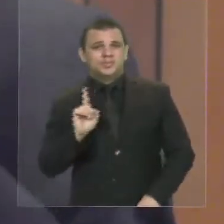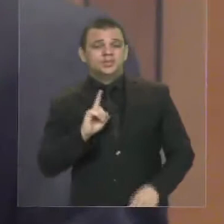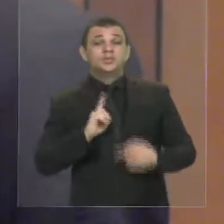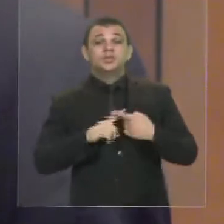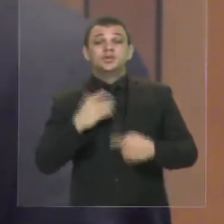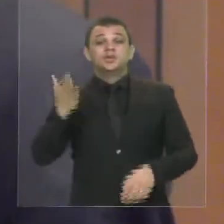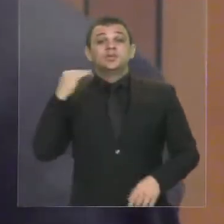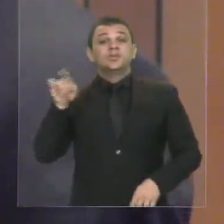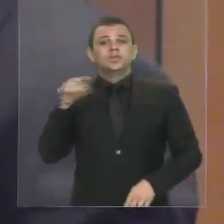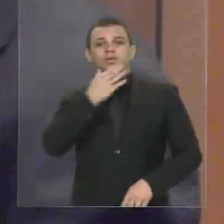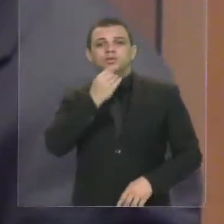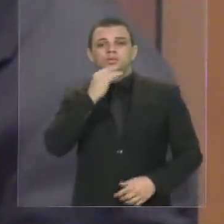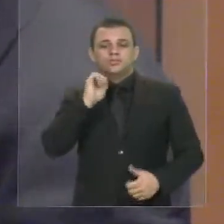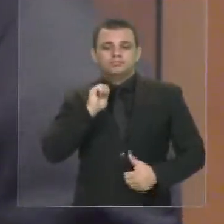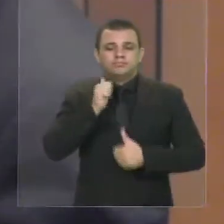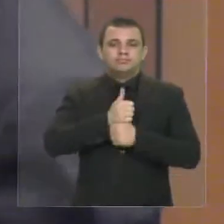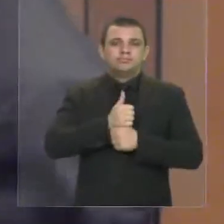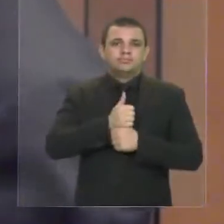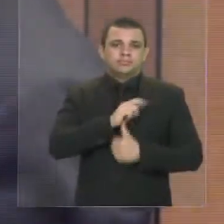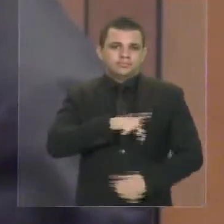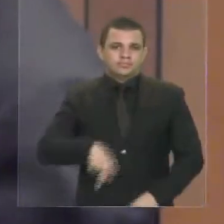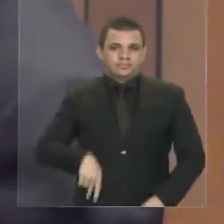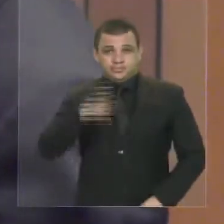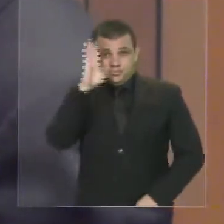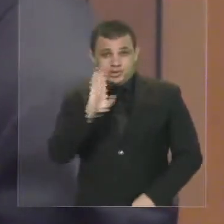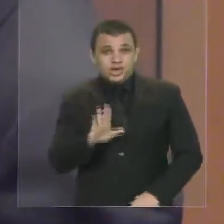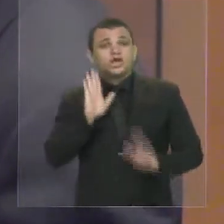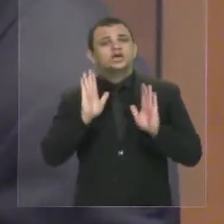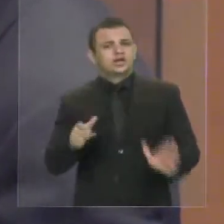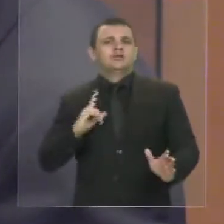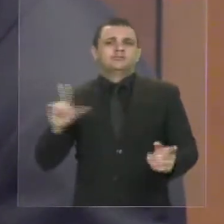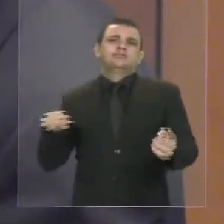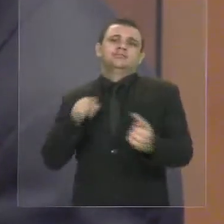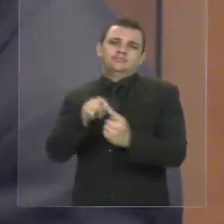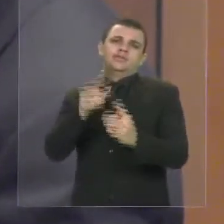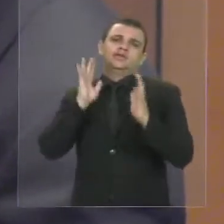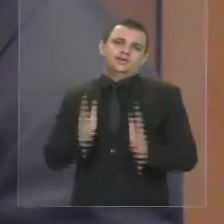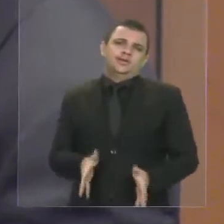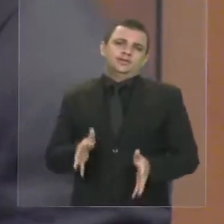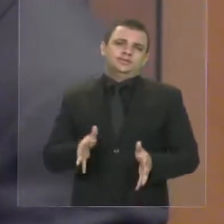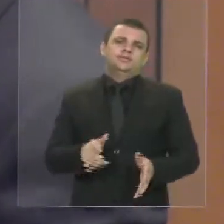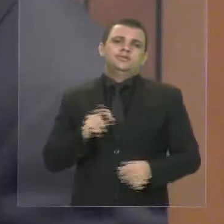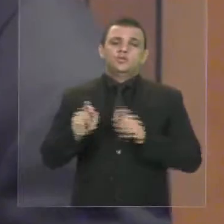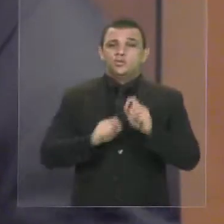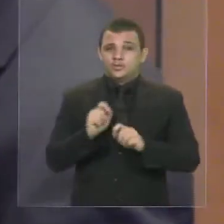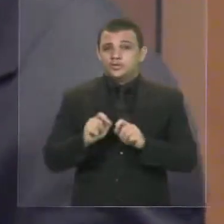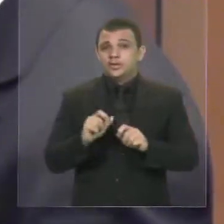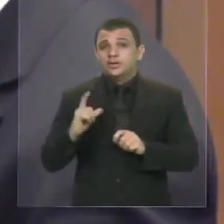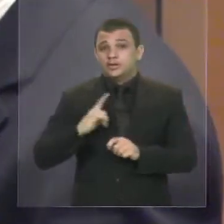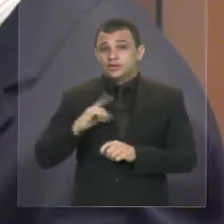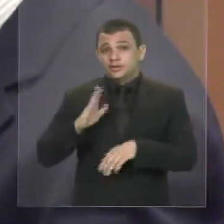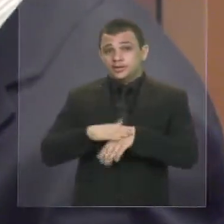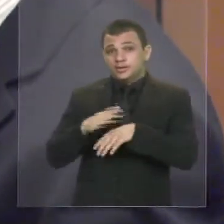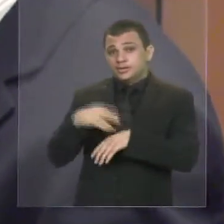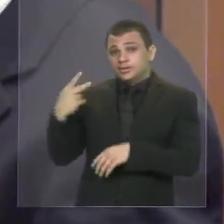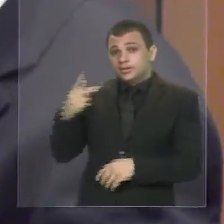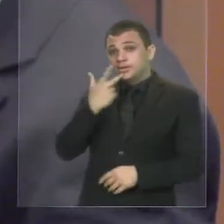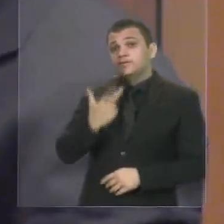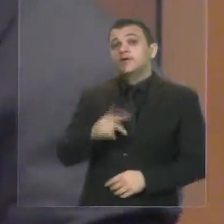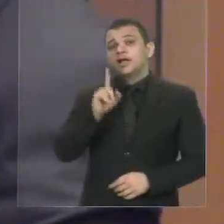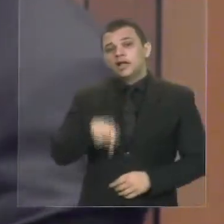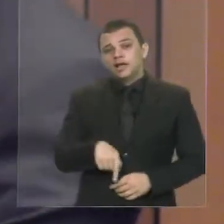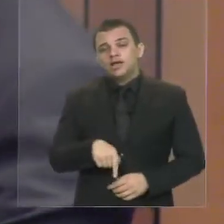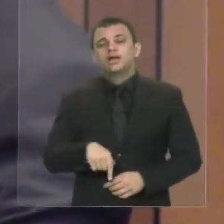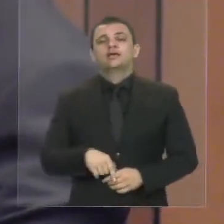já assumiu com este propósito, de fazer e colocar na prática aquilo que ele chamou de